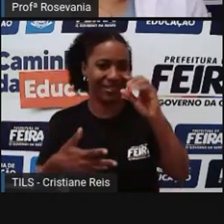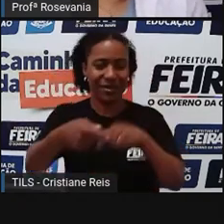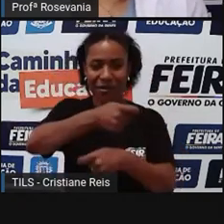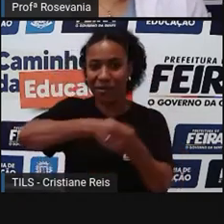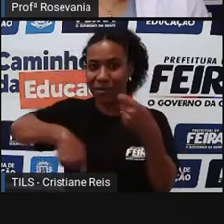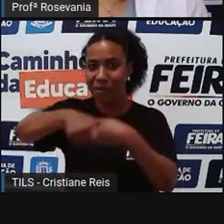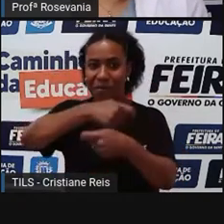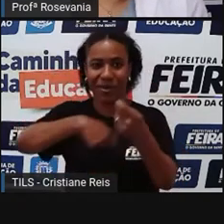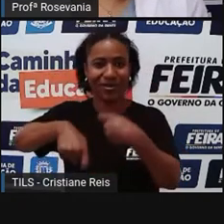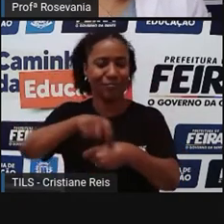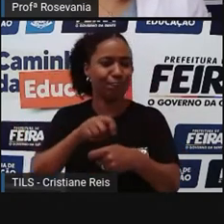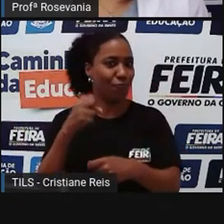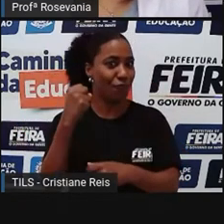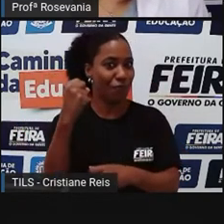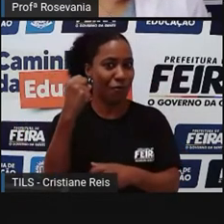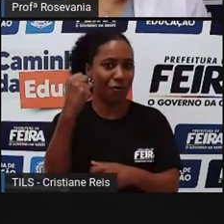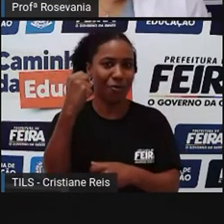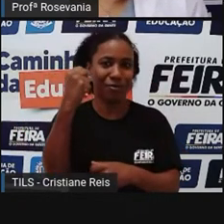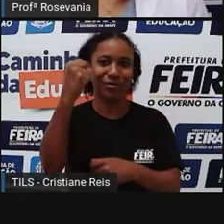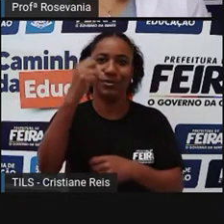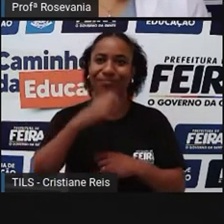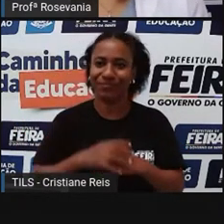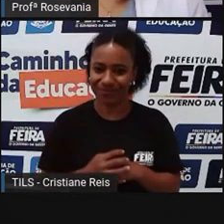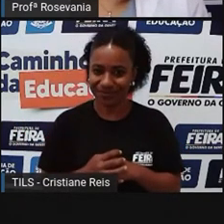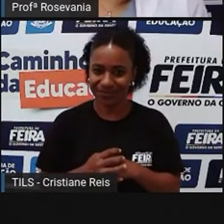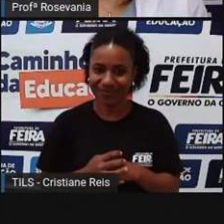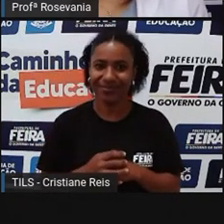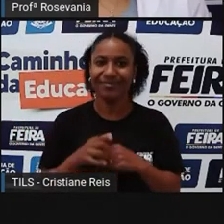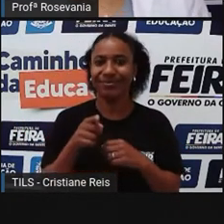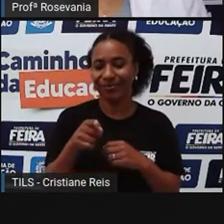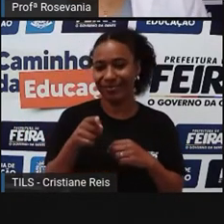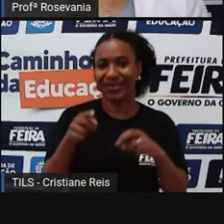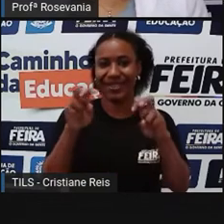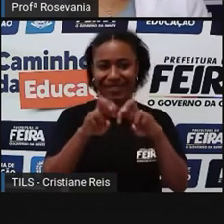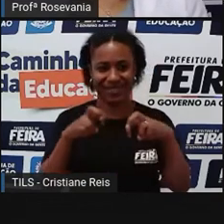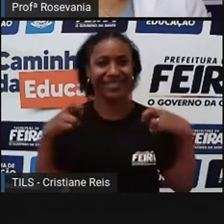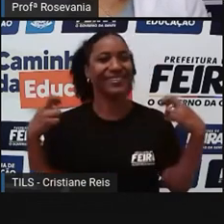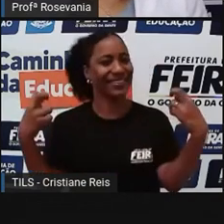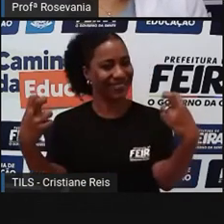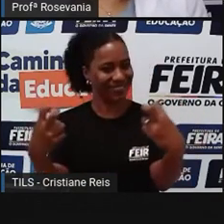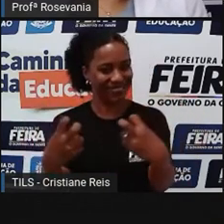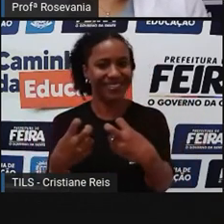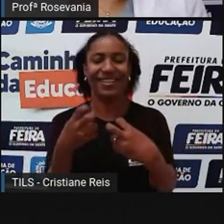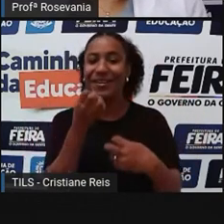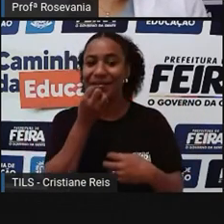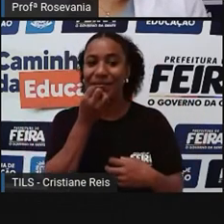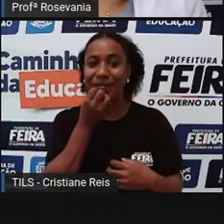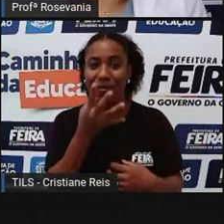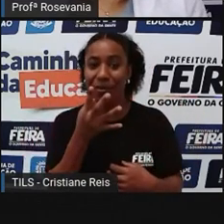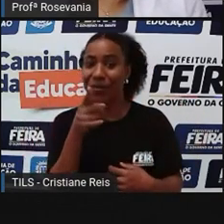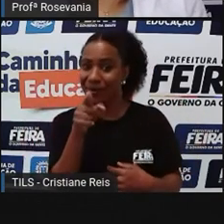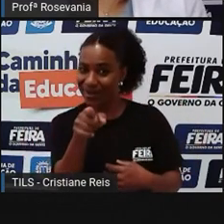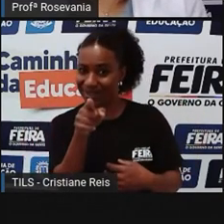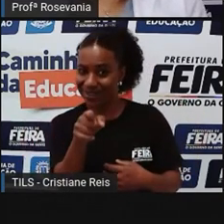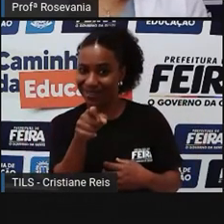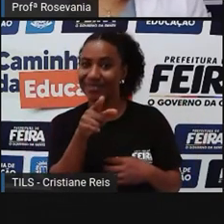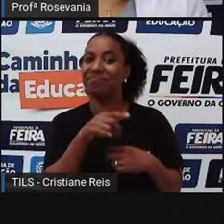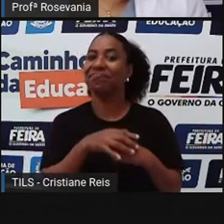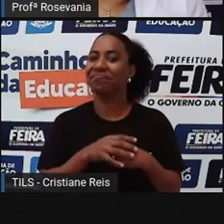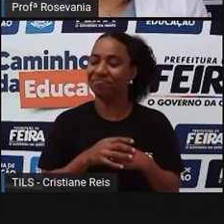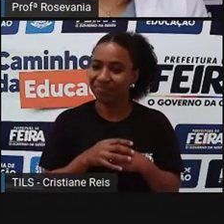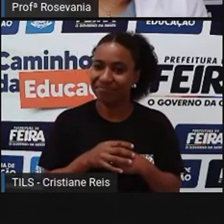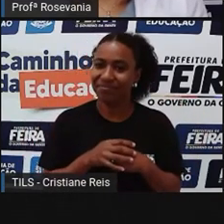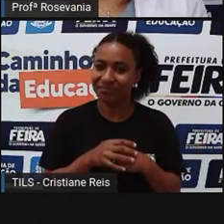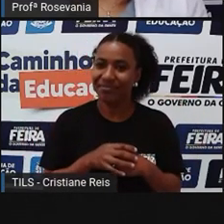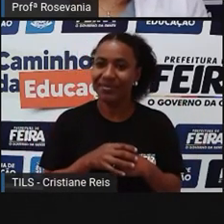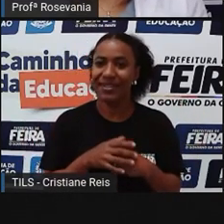que a gente é hoje. Bom, aqui é o que eu queria chamar a atenção para vocês, né, a Praça da Bandeira, que